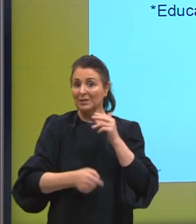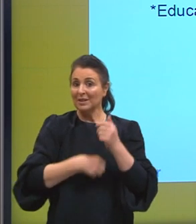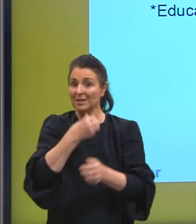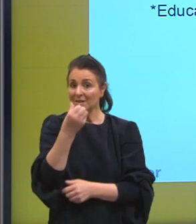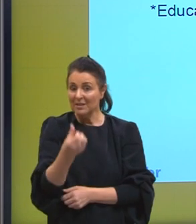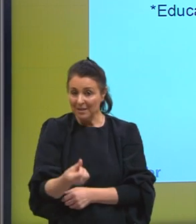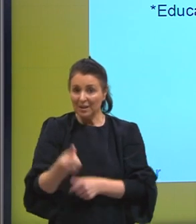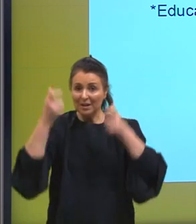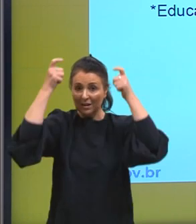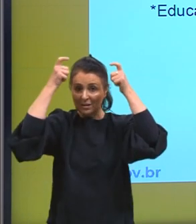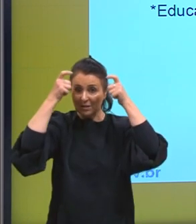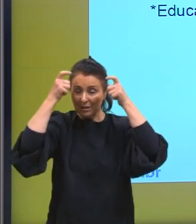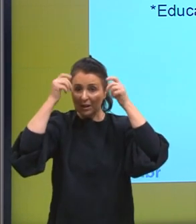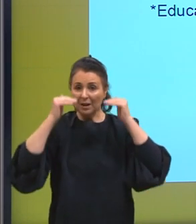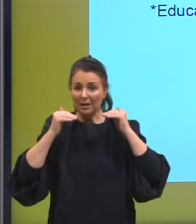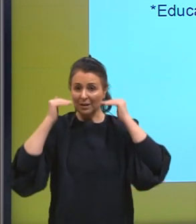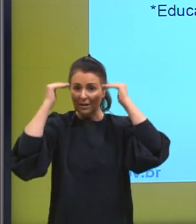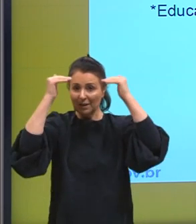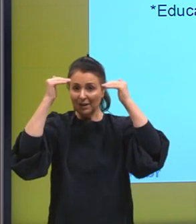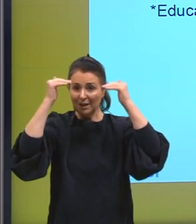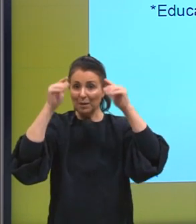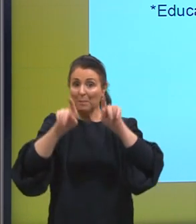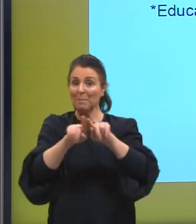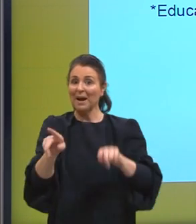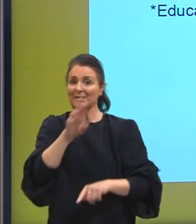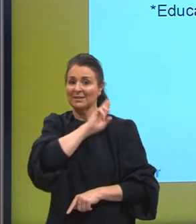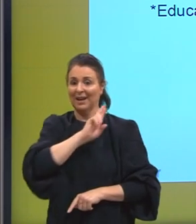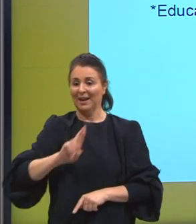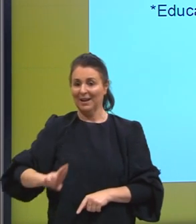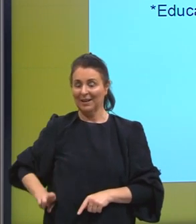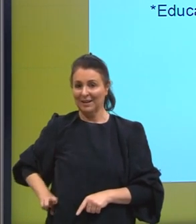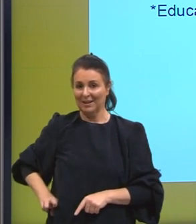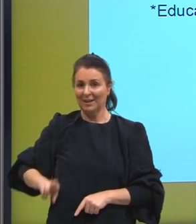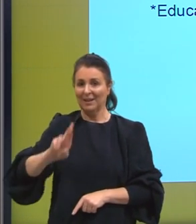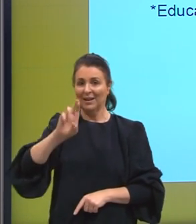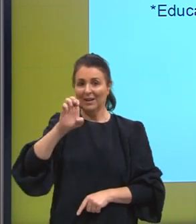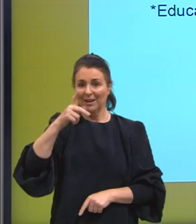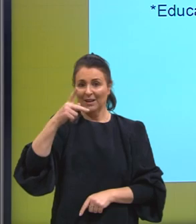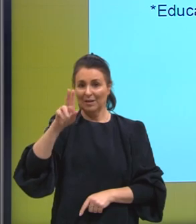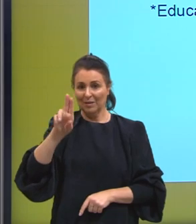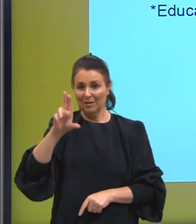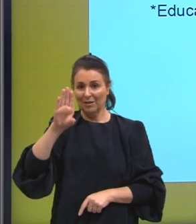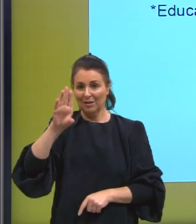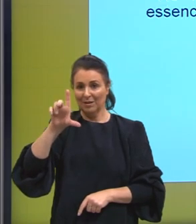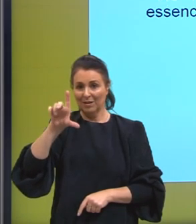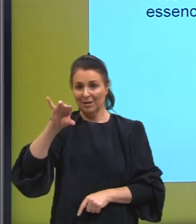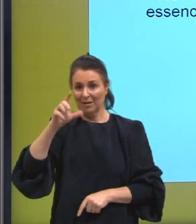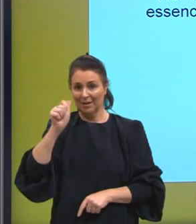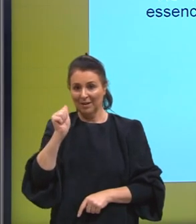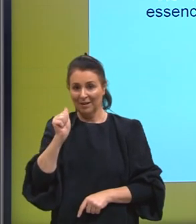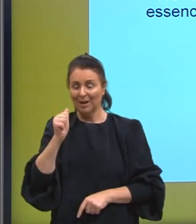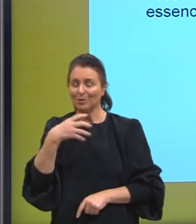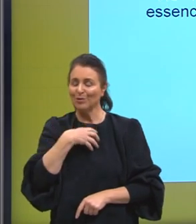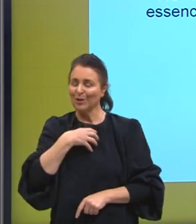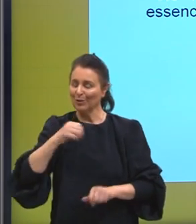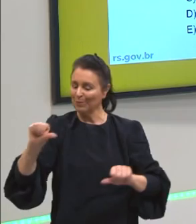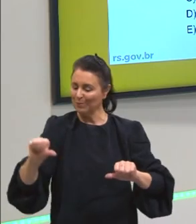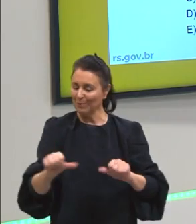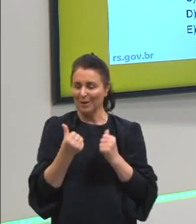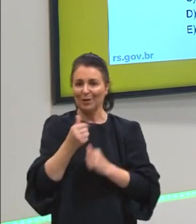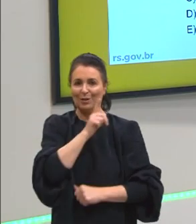a monarquia, aristocracia e para ele a república, para Aristóteles a república era a melhor forma de governo.